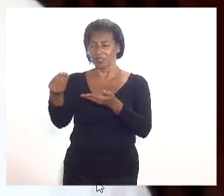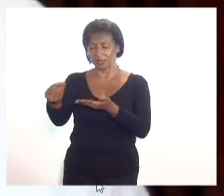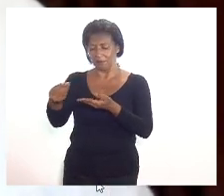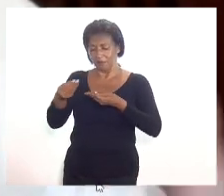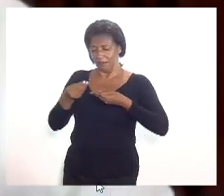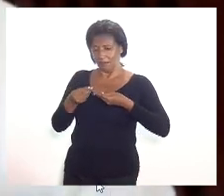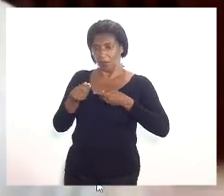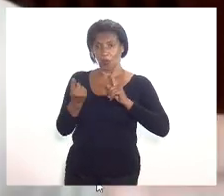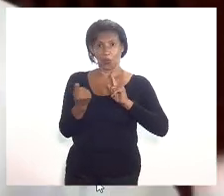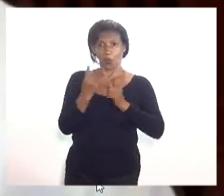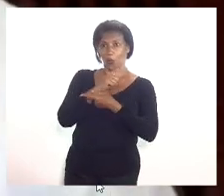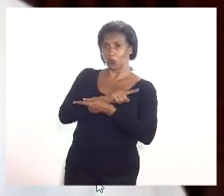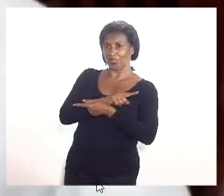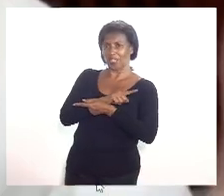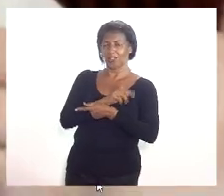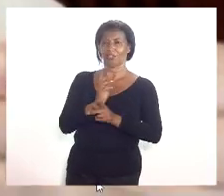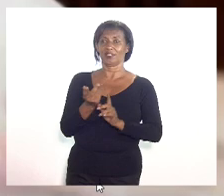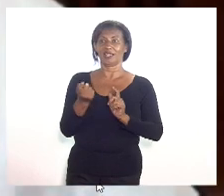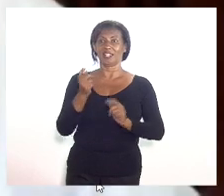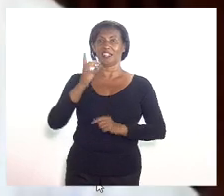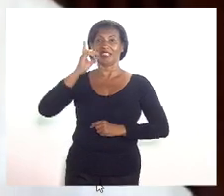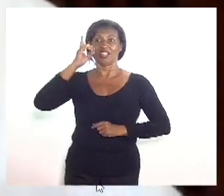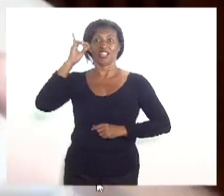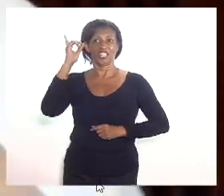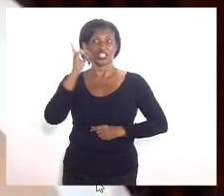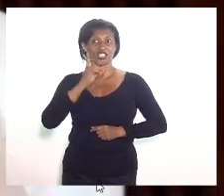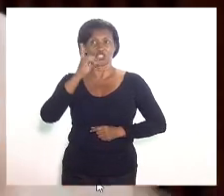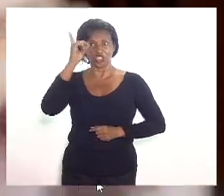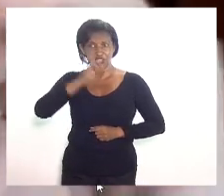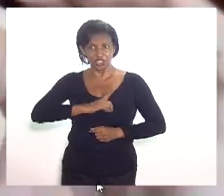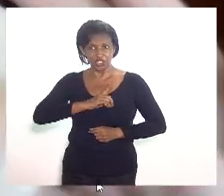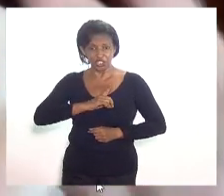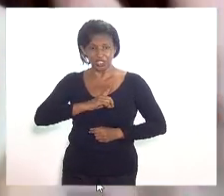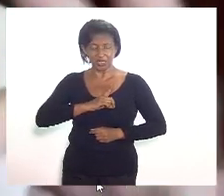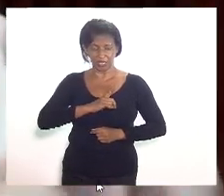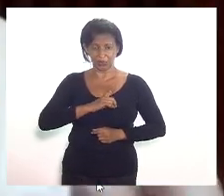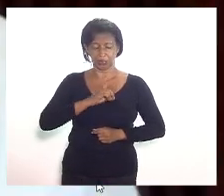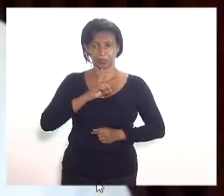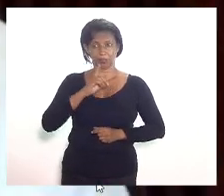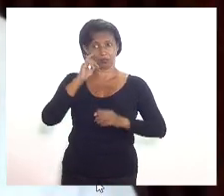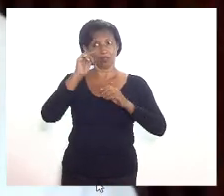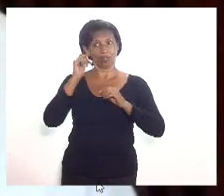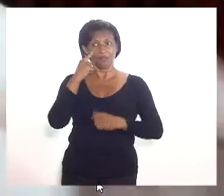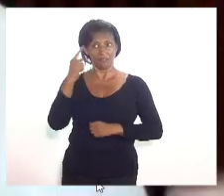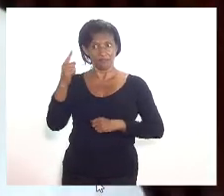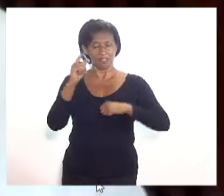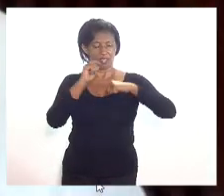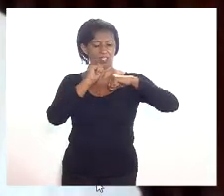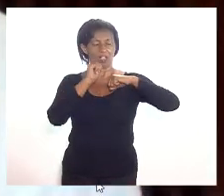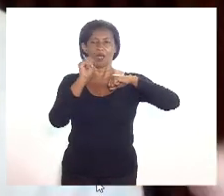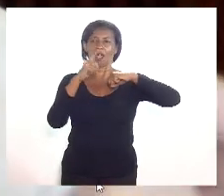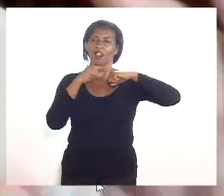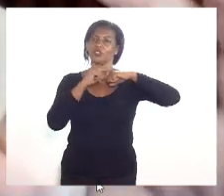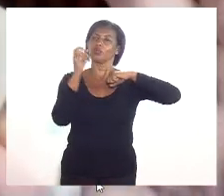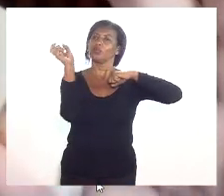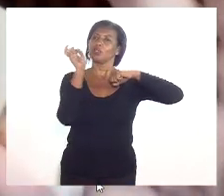é que fica garantido o direito às mulheres vítimas... Veja o artigo 5, o 5,